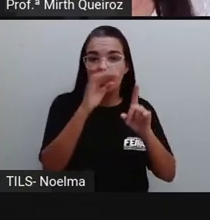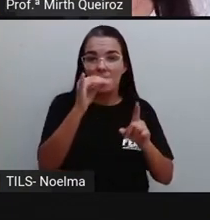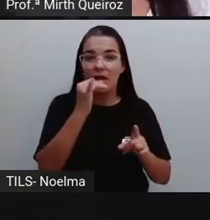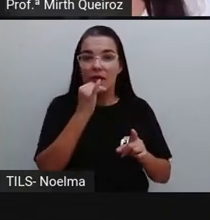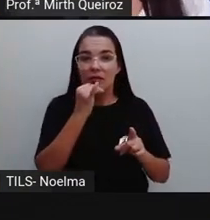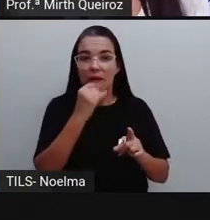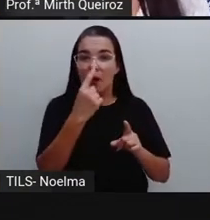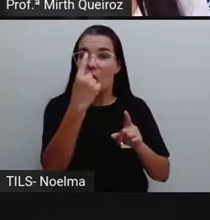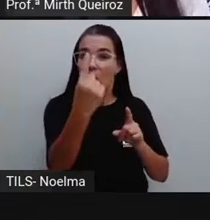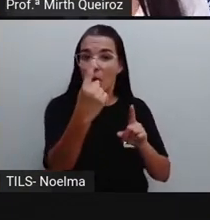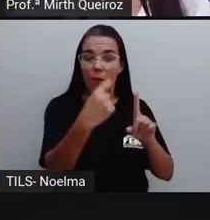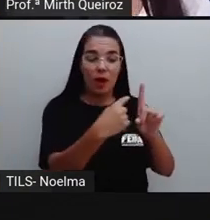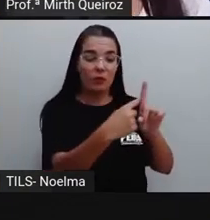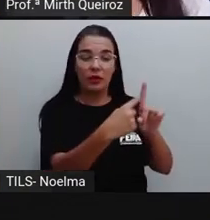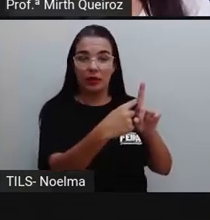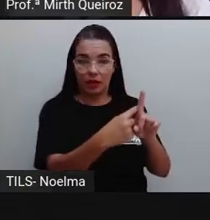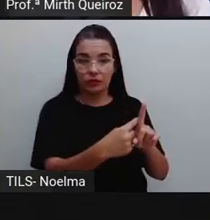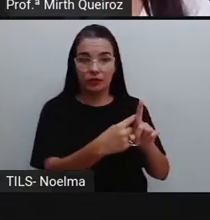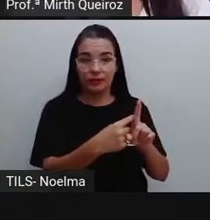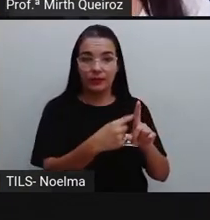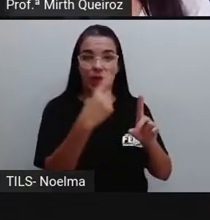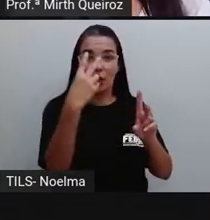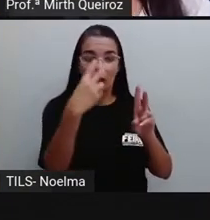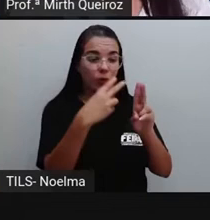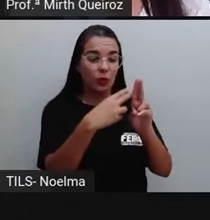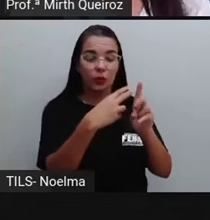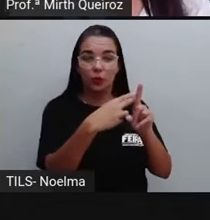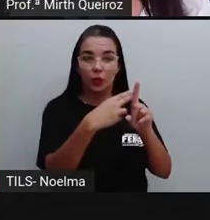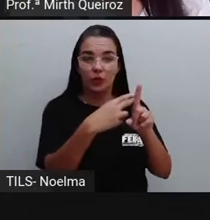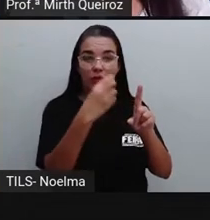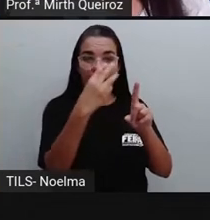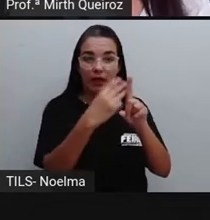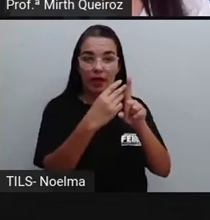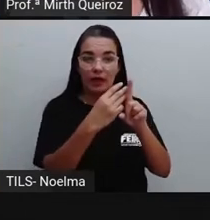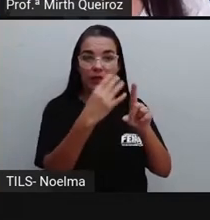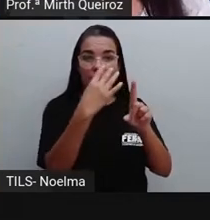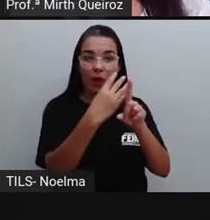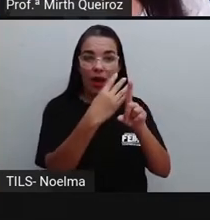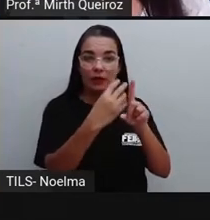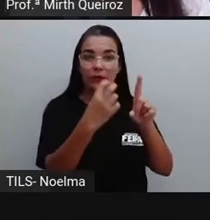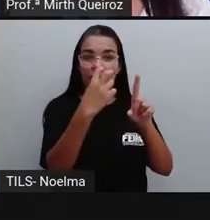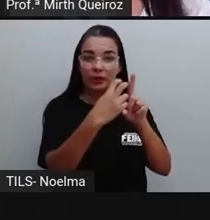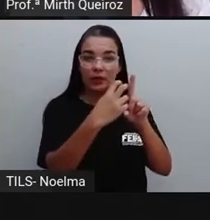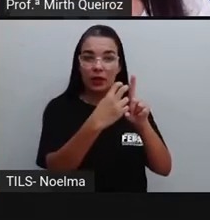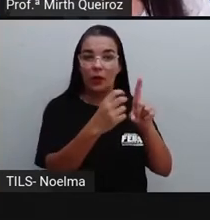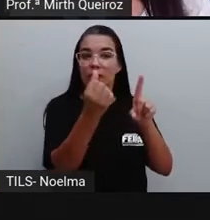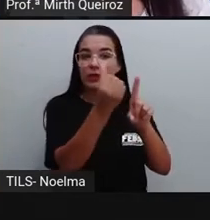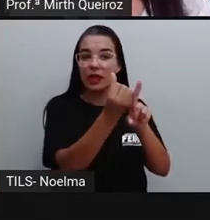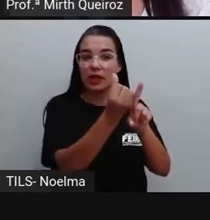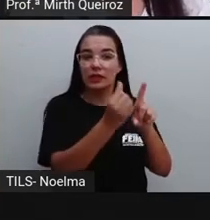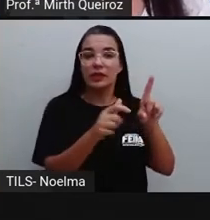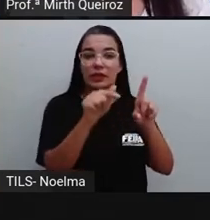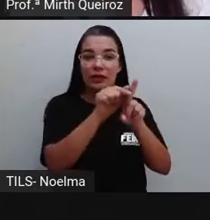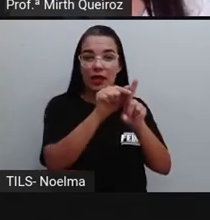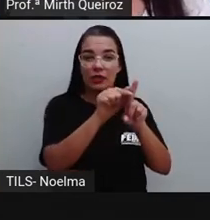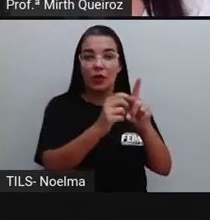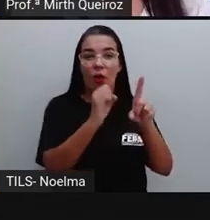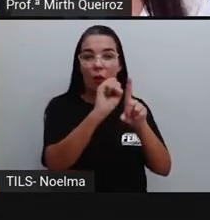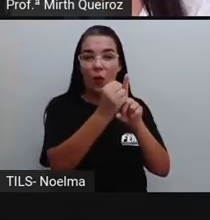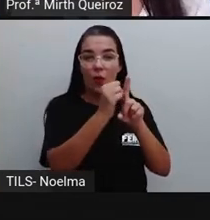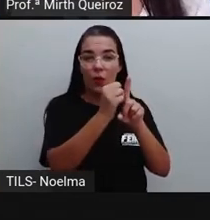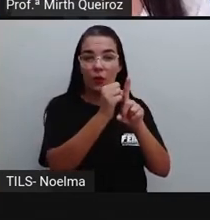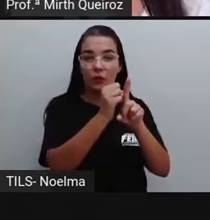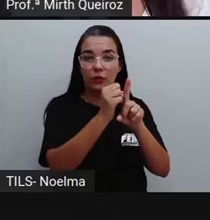exemplo, a gente tem aqui uma unidade, duas unidades, unidades, três unidades, quatro unidades, cinco unidades, seis unidades,